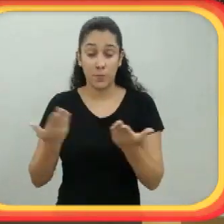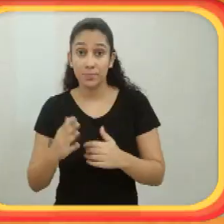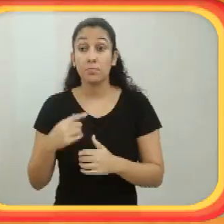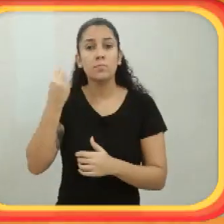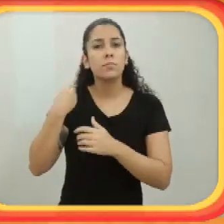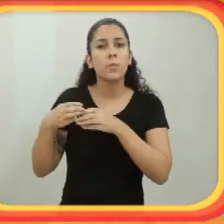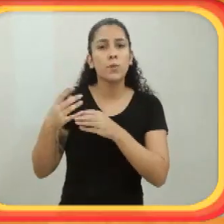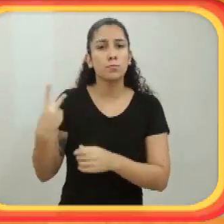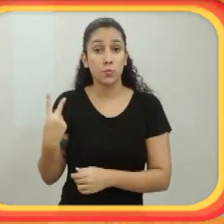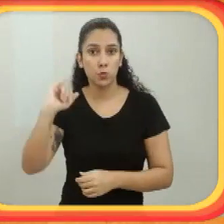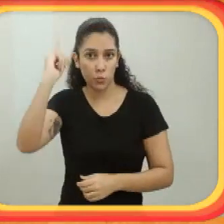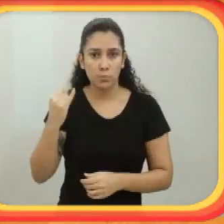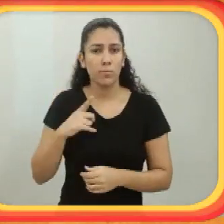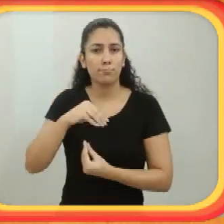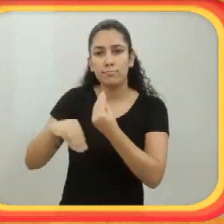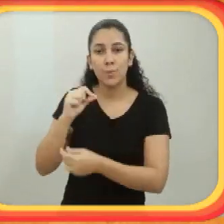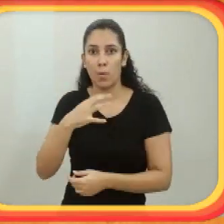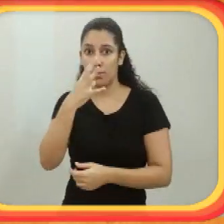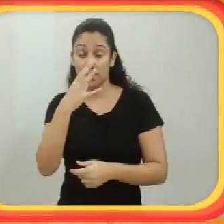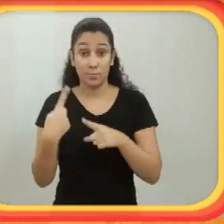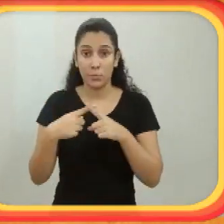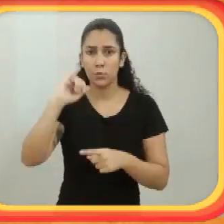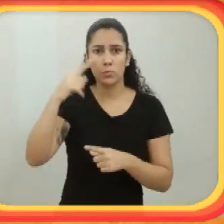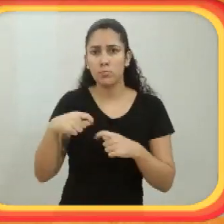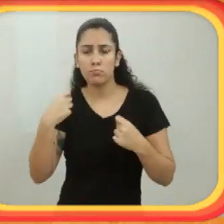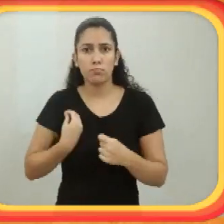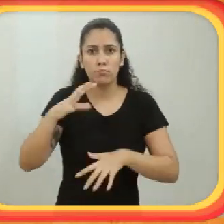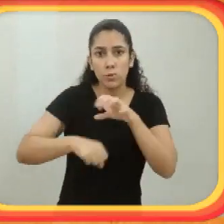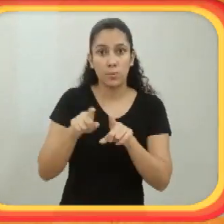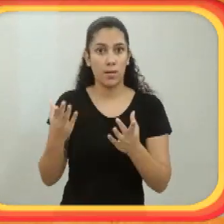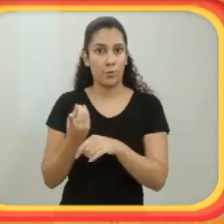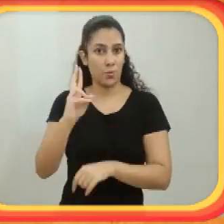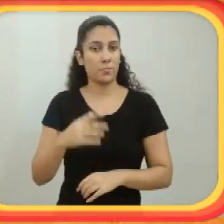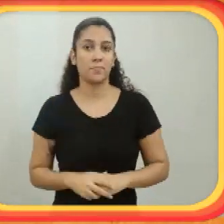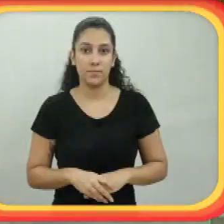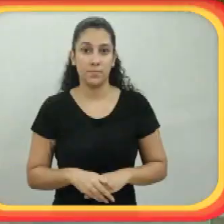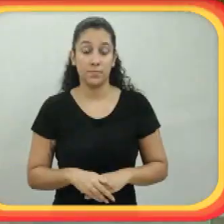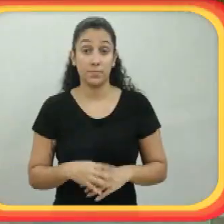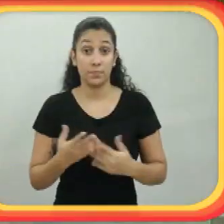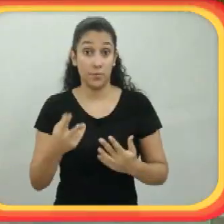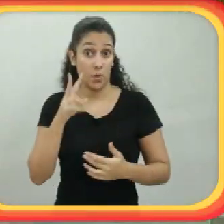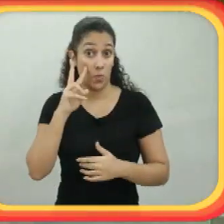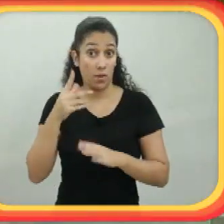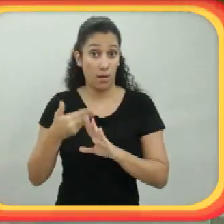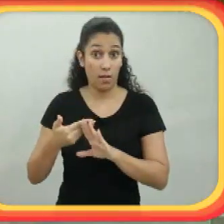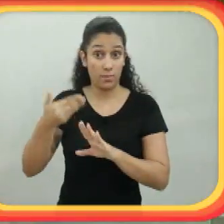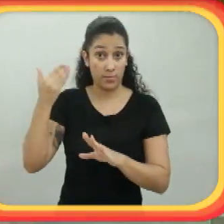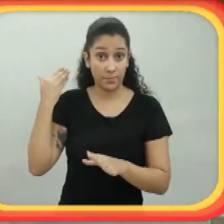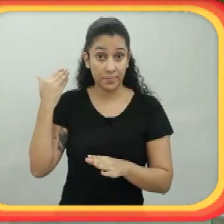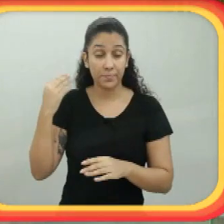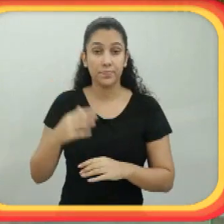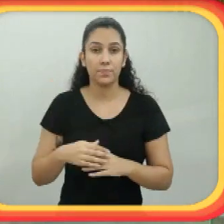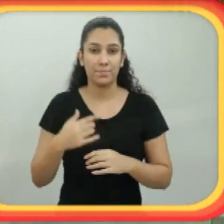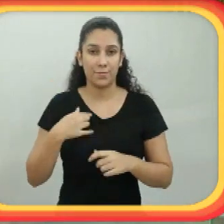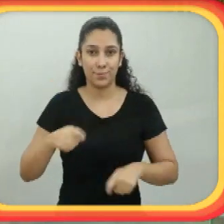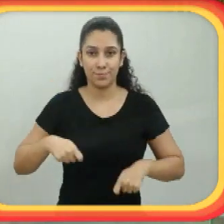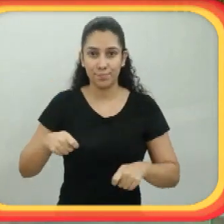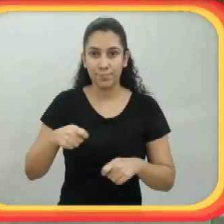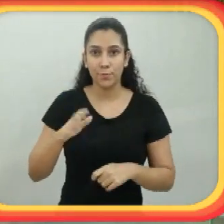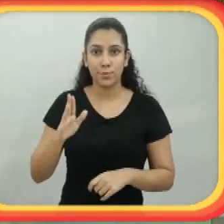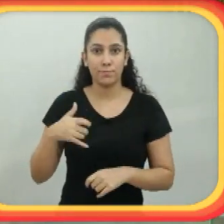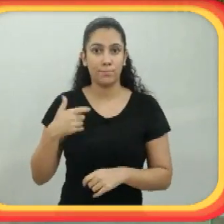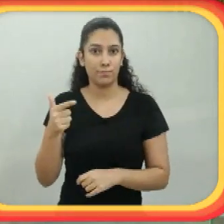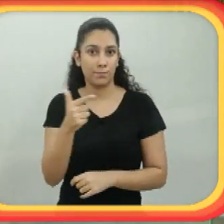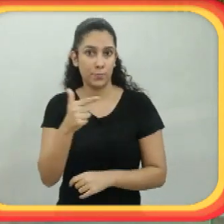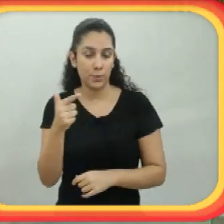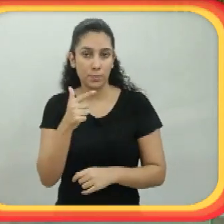a Juliana correu atrás de muita coisa na vida dela. Hoje é uma doutora, gente. Olhando para trás, assim, lá quando eu fiquei